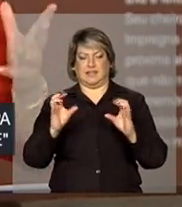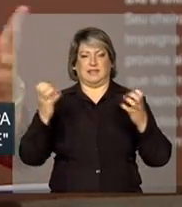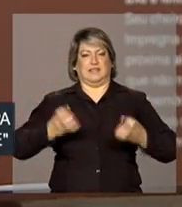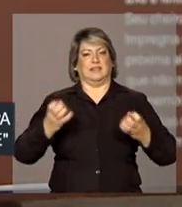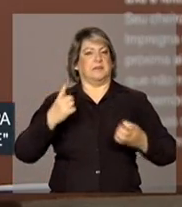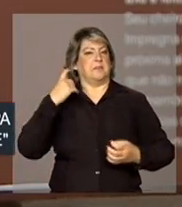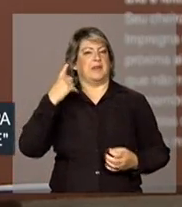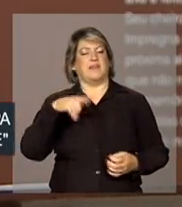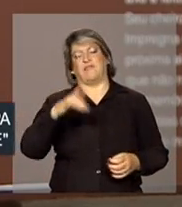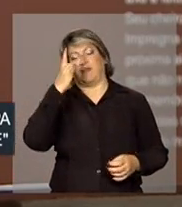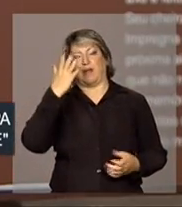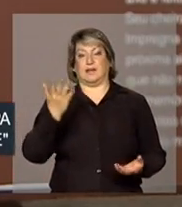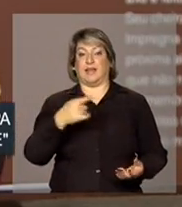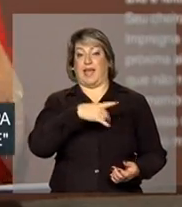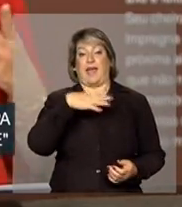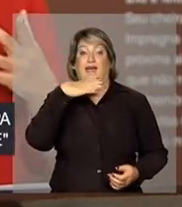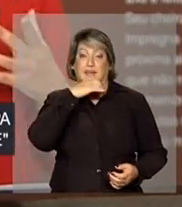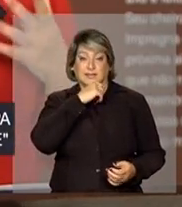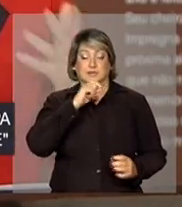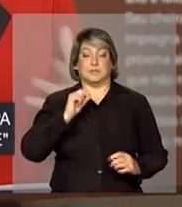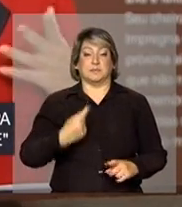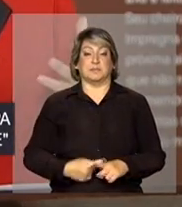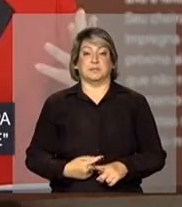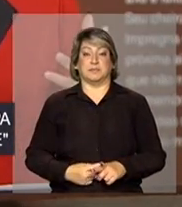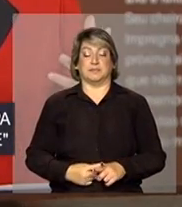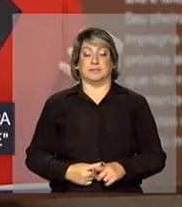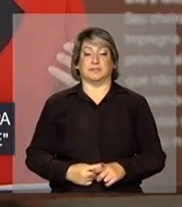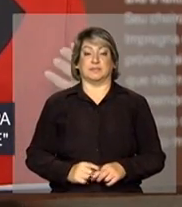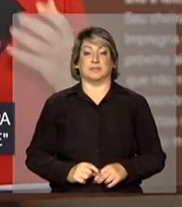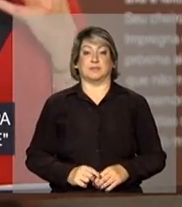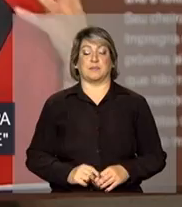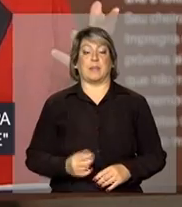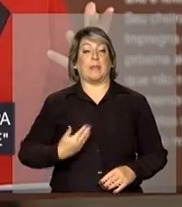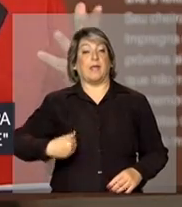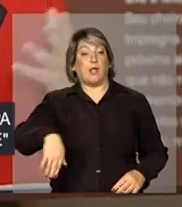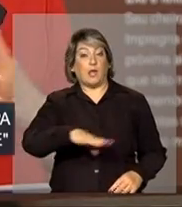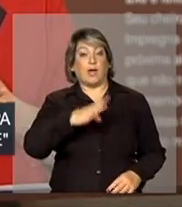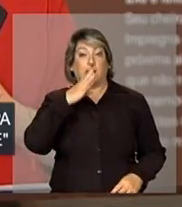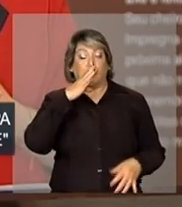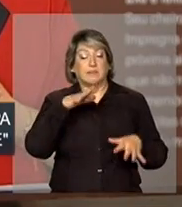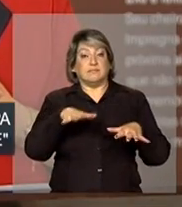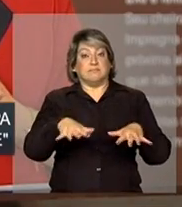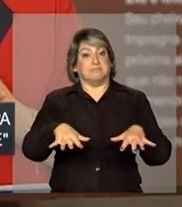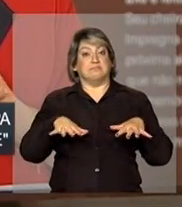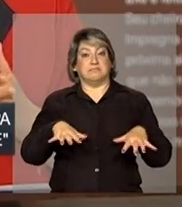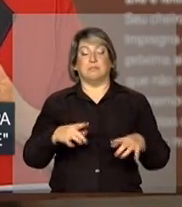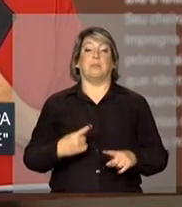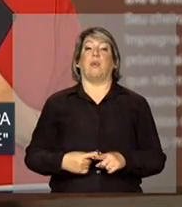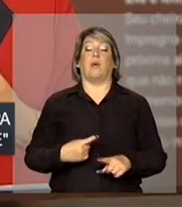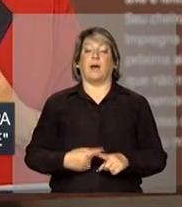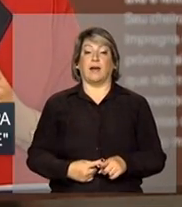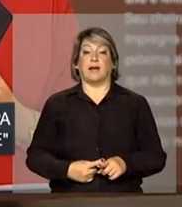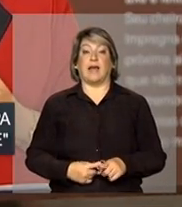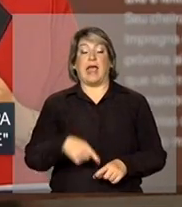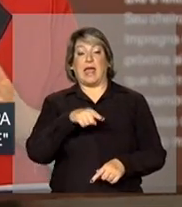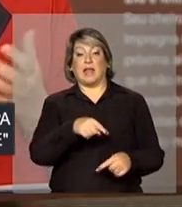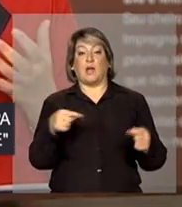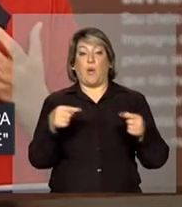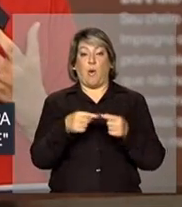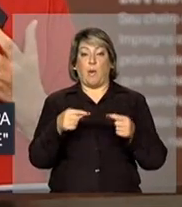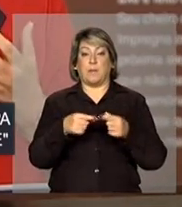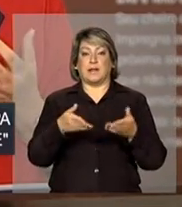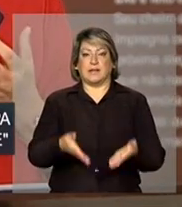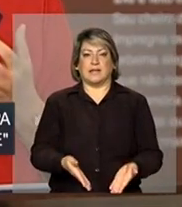nos encanta, porque ele combina aí